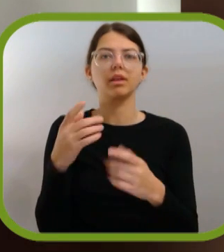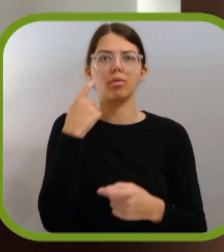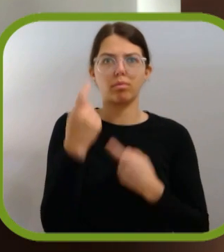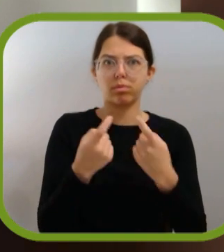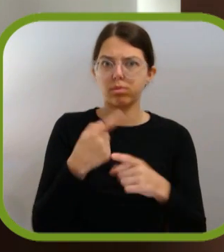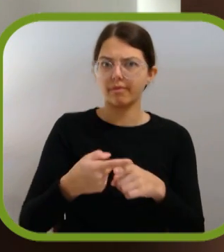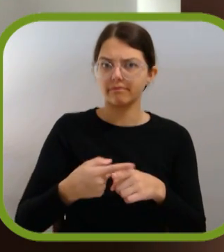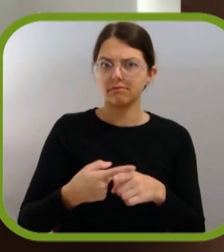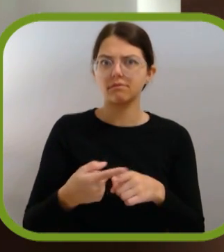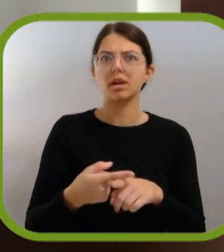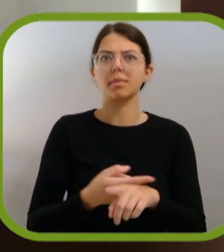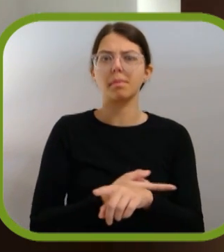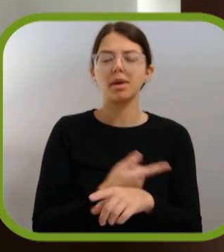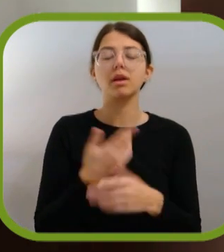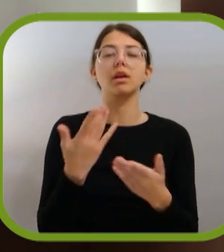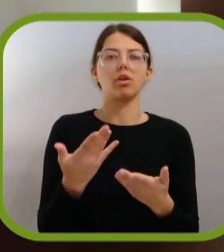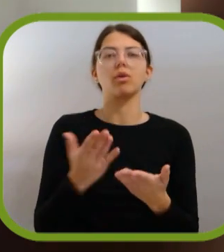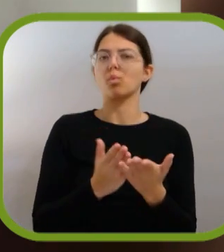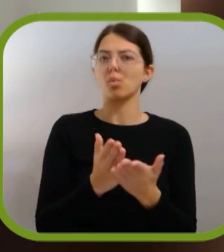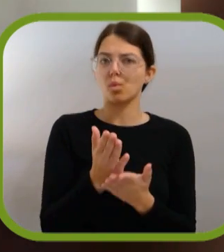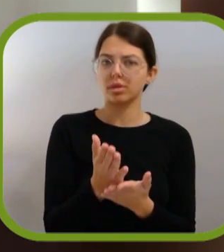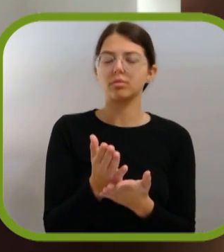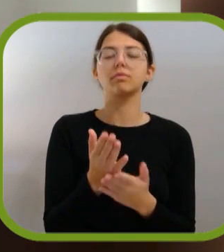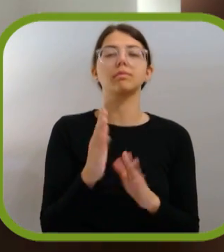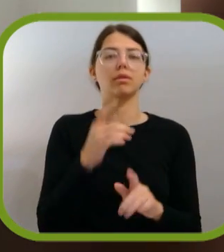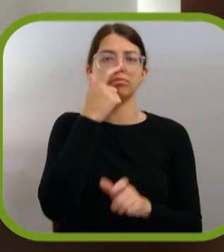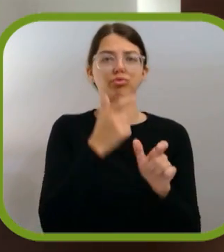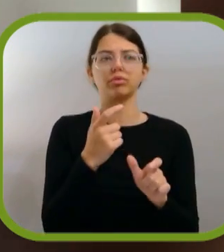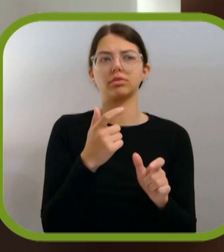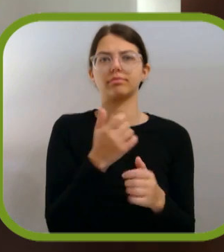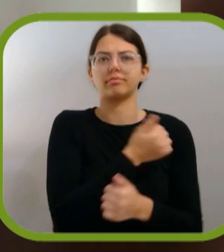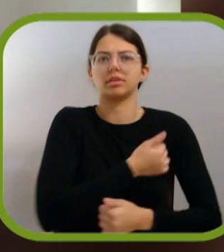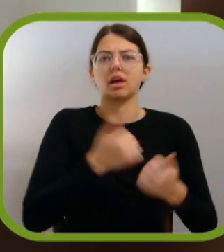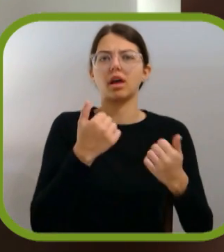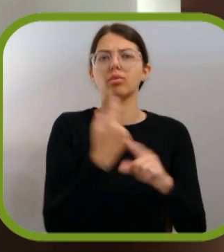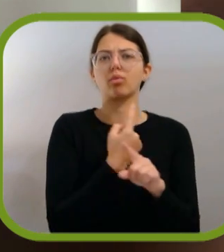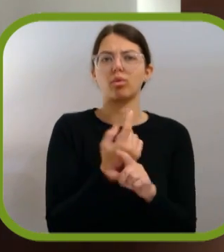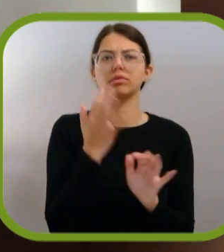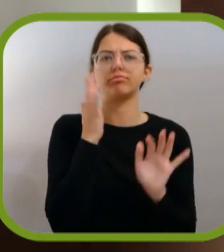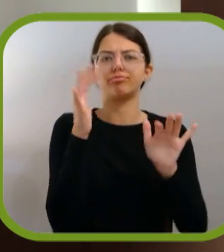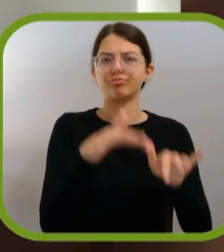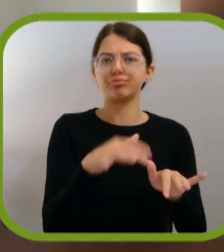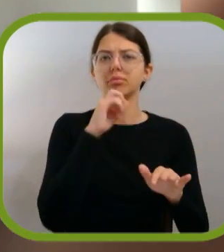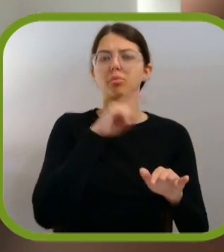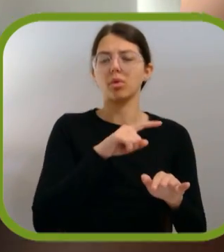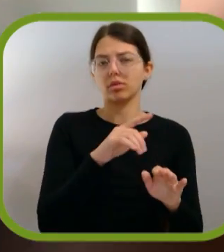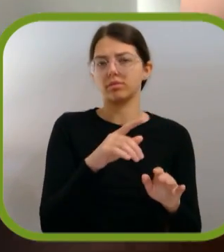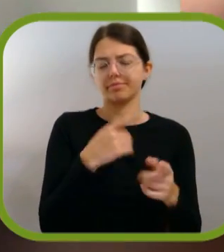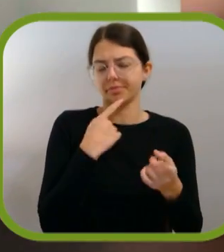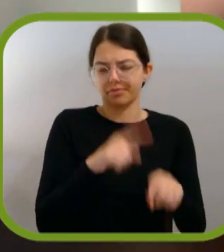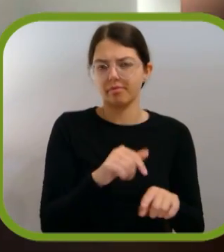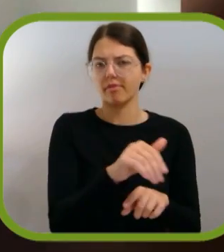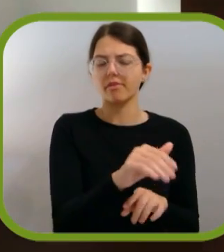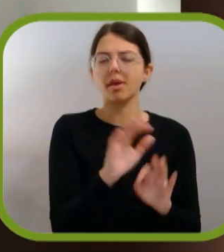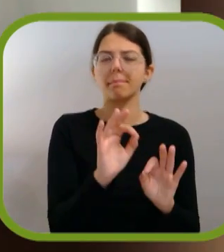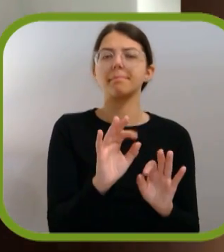bastante. Agora, continuamos a ter uma grande procura, apesar do facto de as pessoas já poderem voltar a sítios massificados, vão